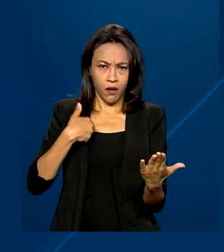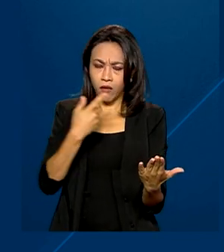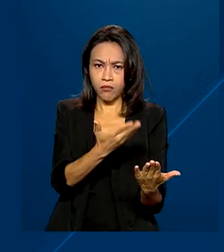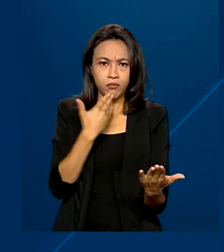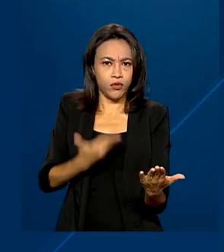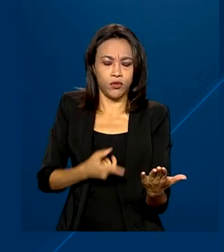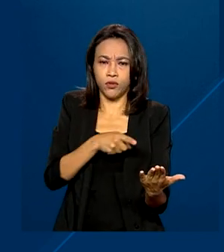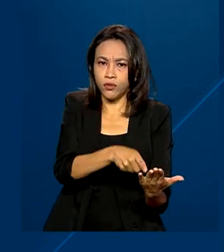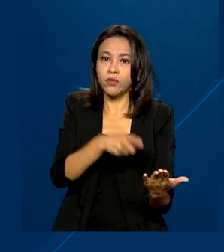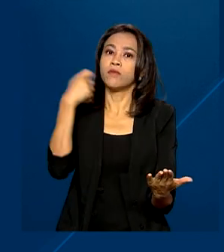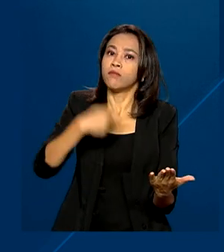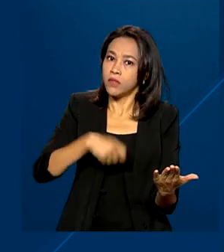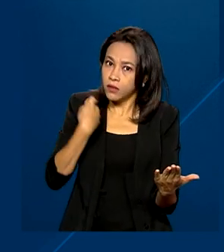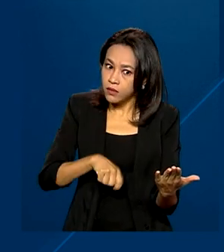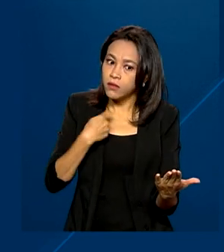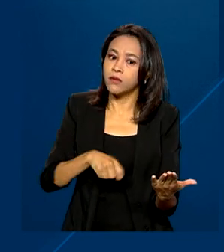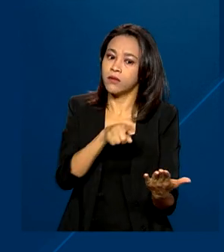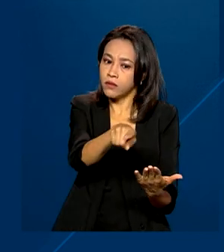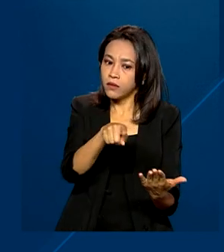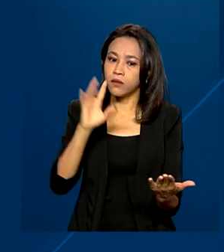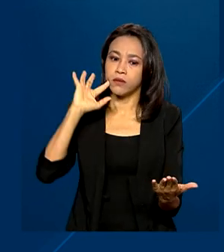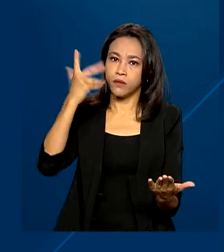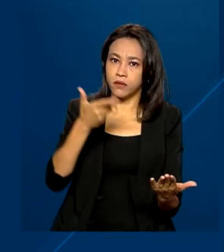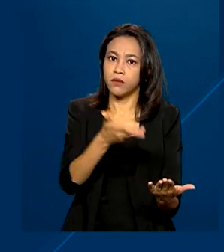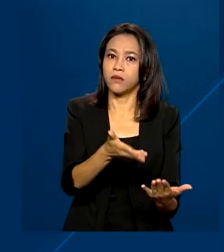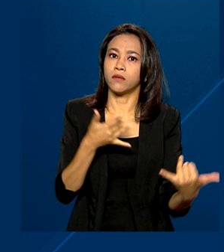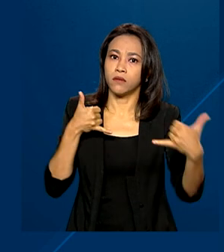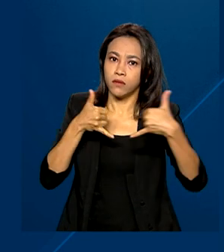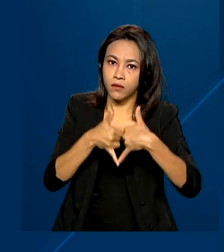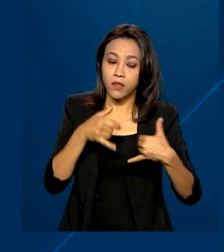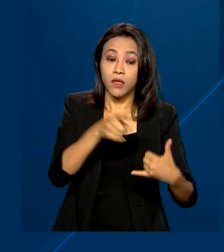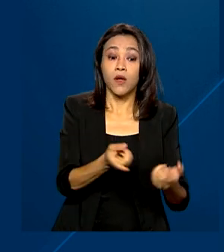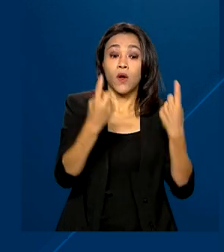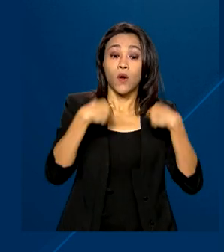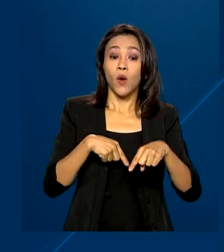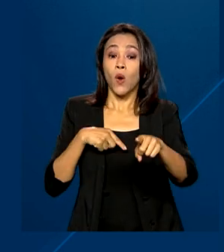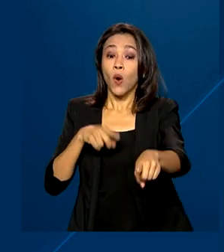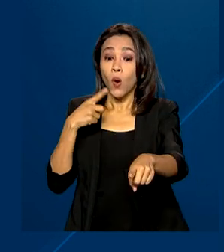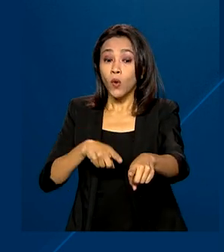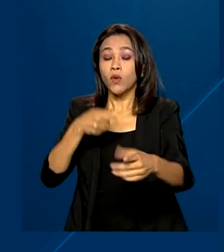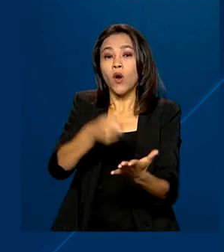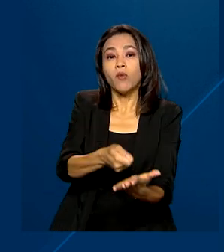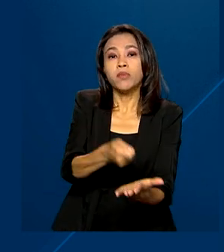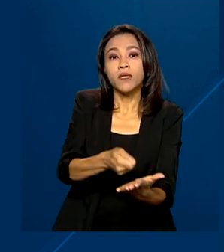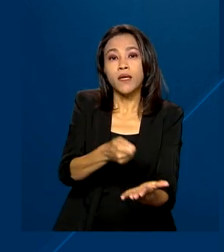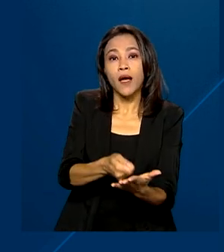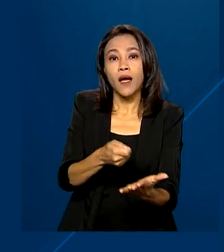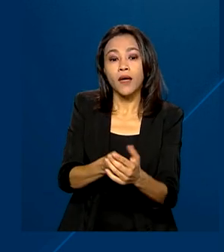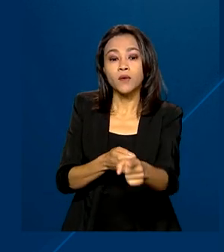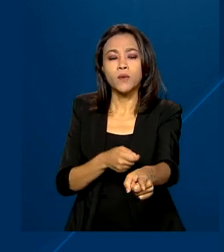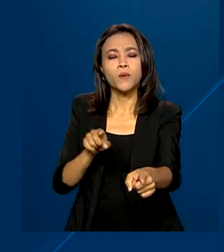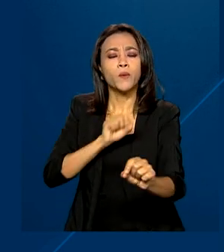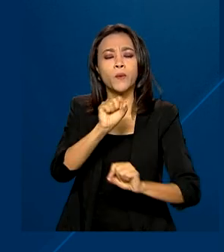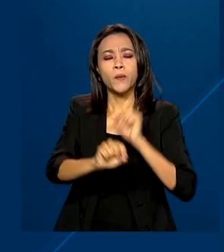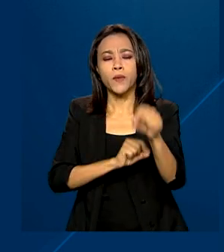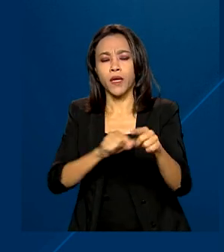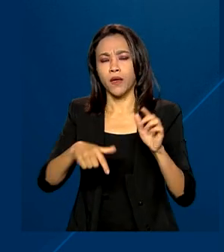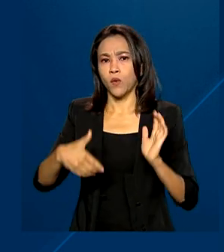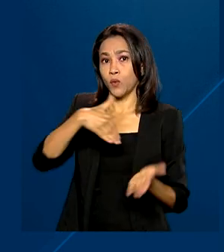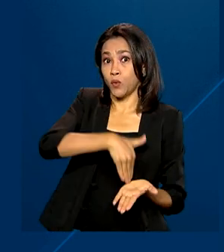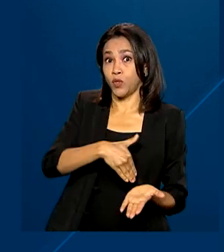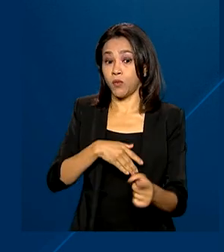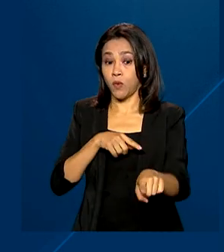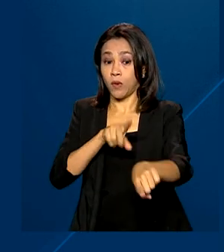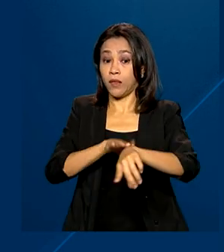no momento de contato. Os saques também estão obrigados a informar o tempo de